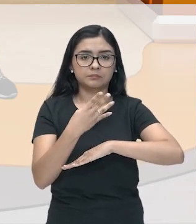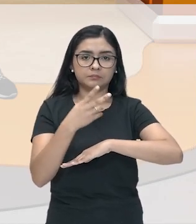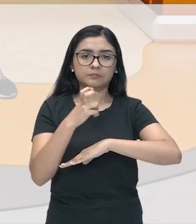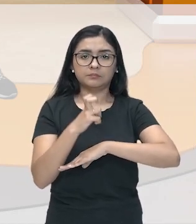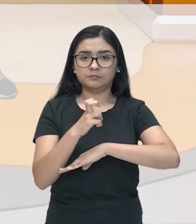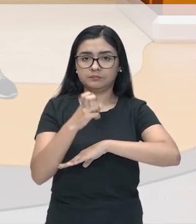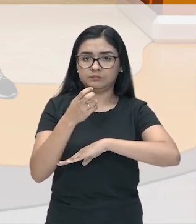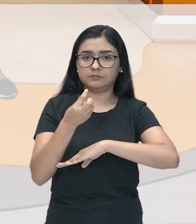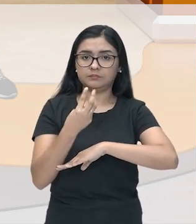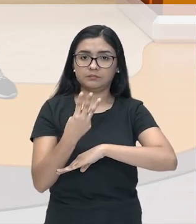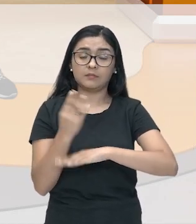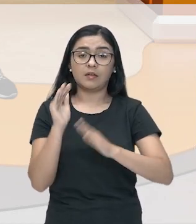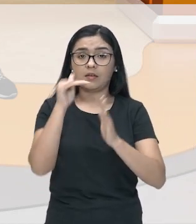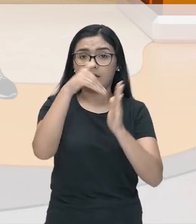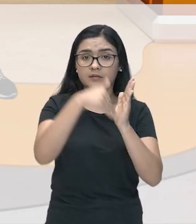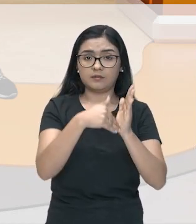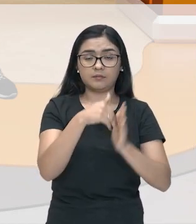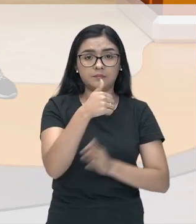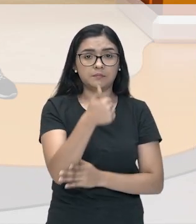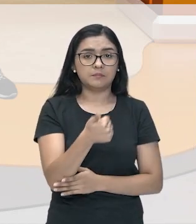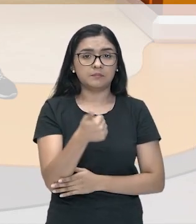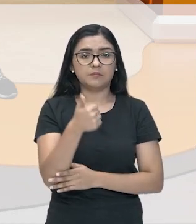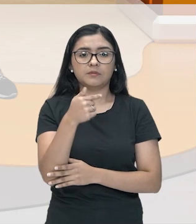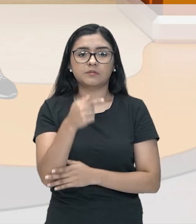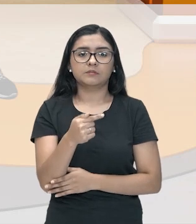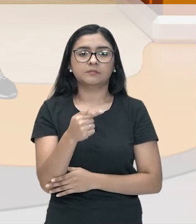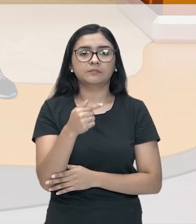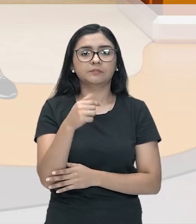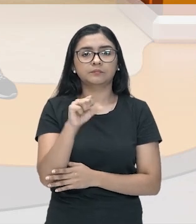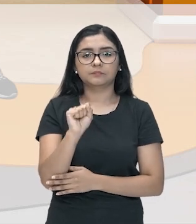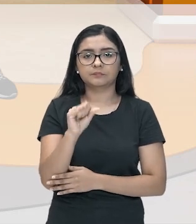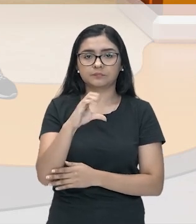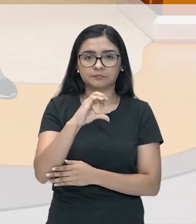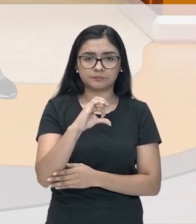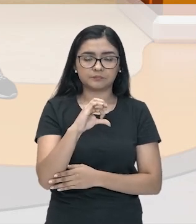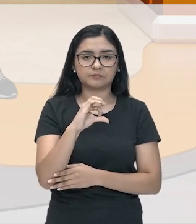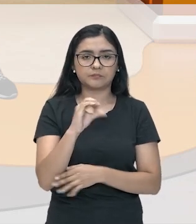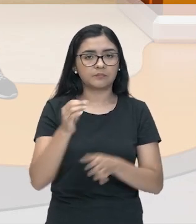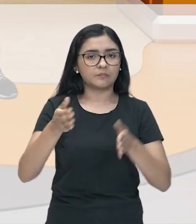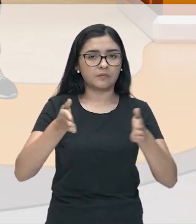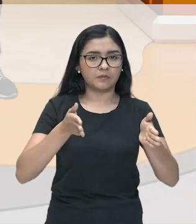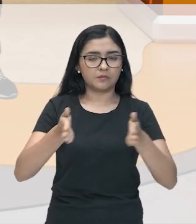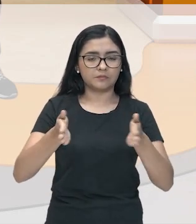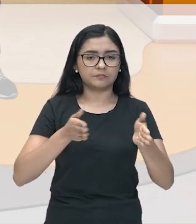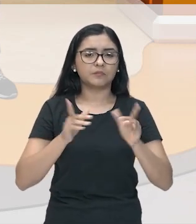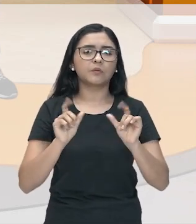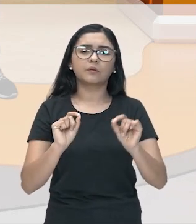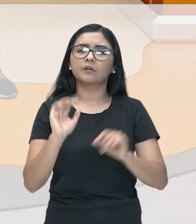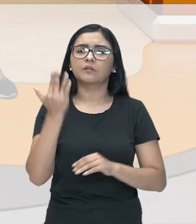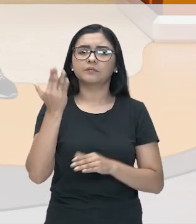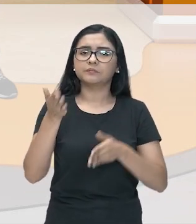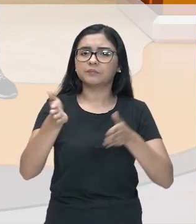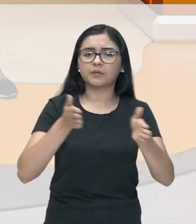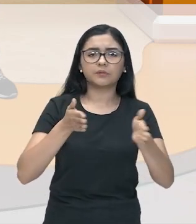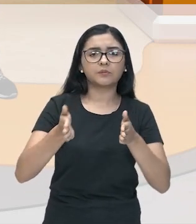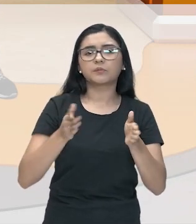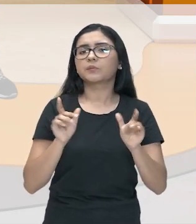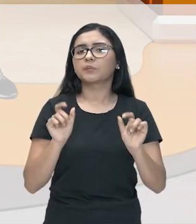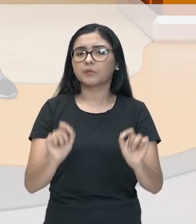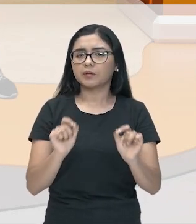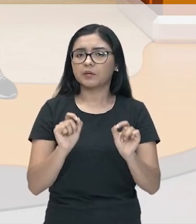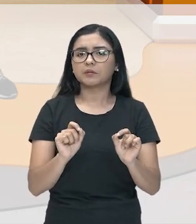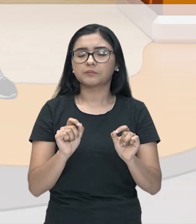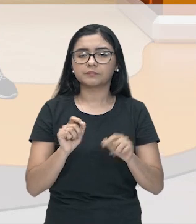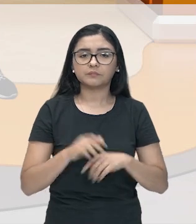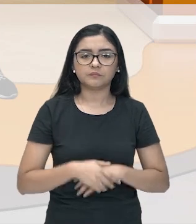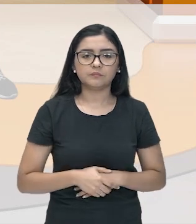até o ano de 1789. E o que que acontece, professor, nesse período que marca